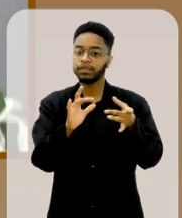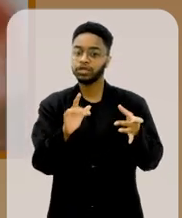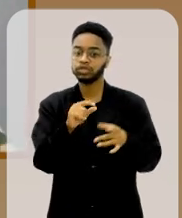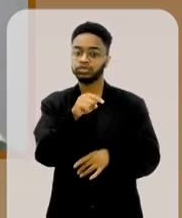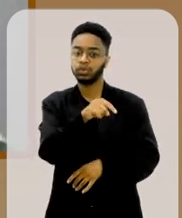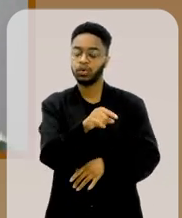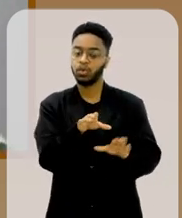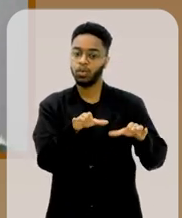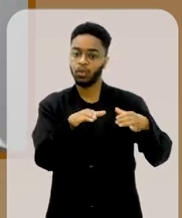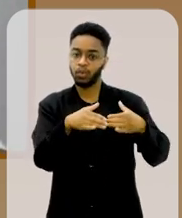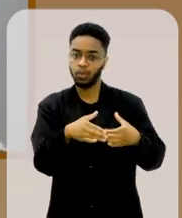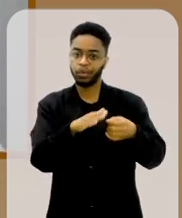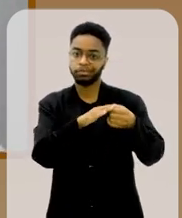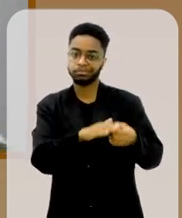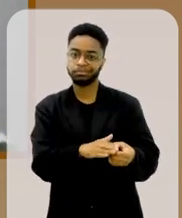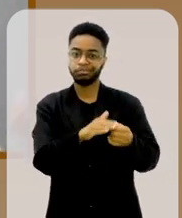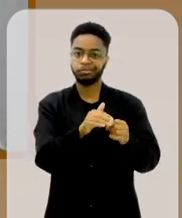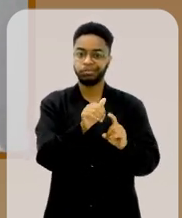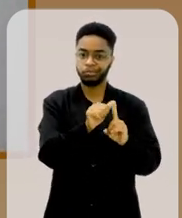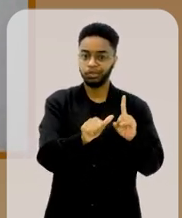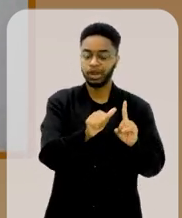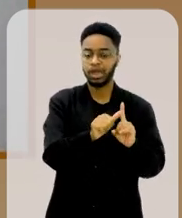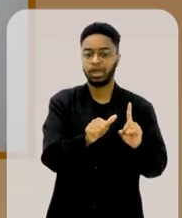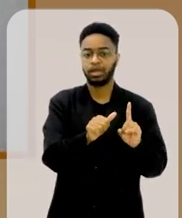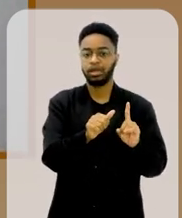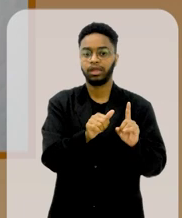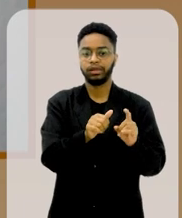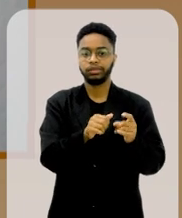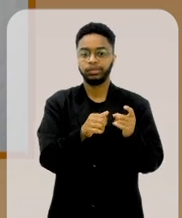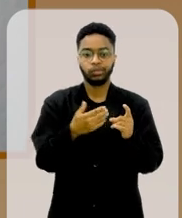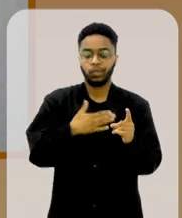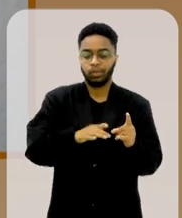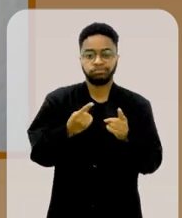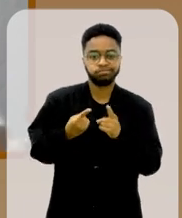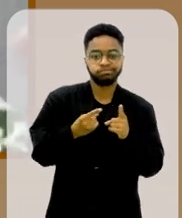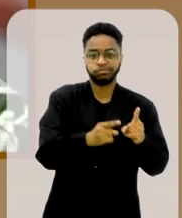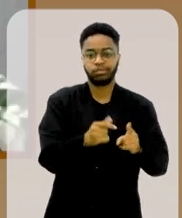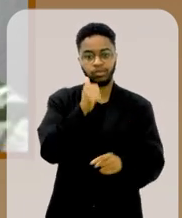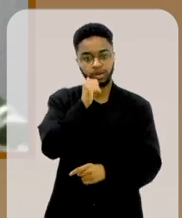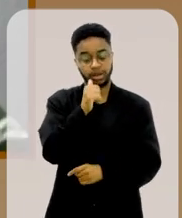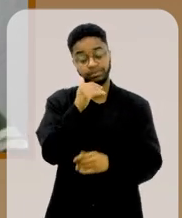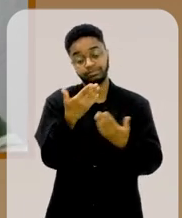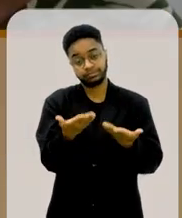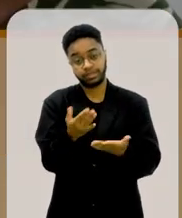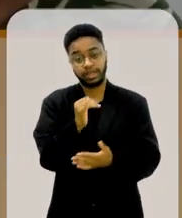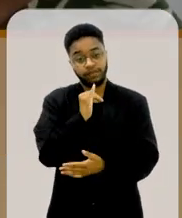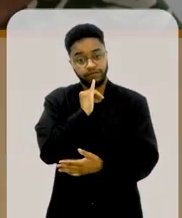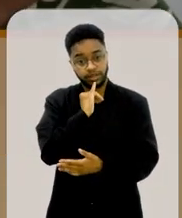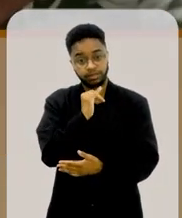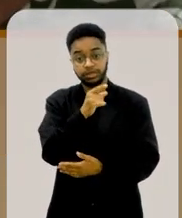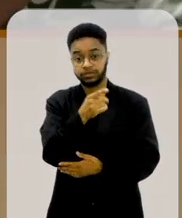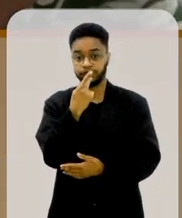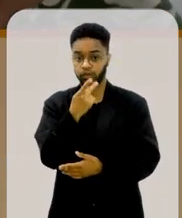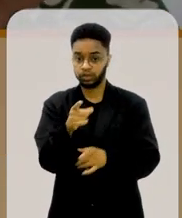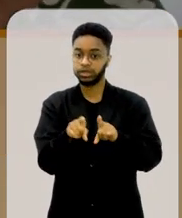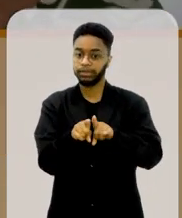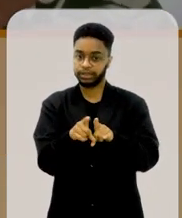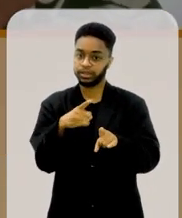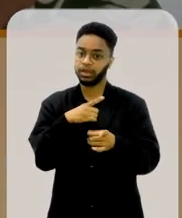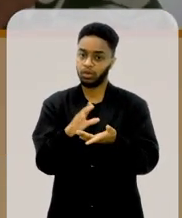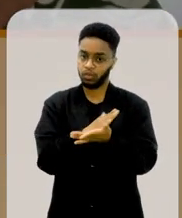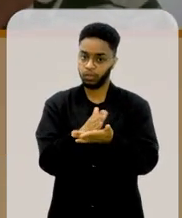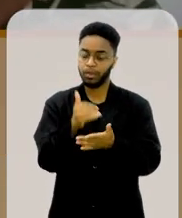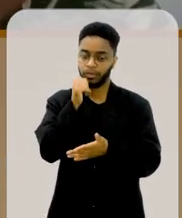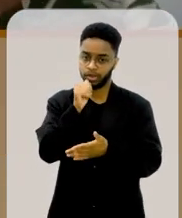que esse grupo de misóginos, esse grupo misóginos, entendeu? Infelizmente, como você diz, com algumas mulheres